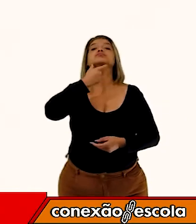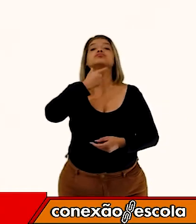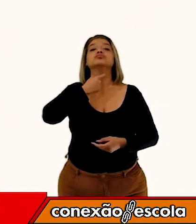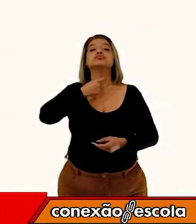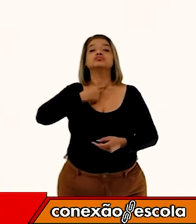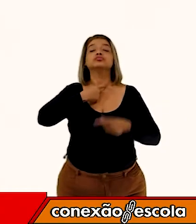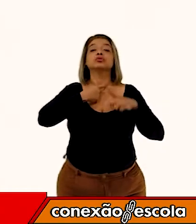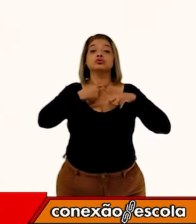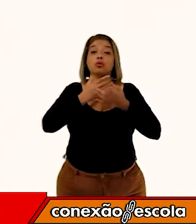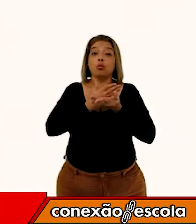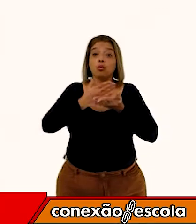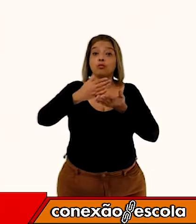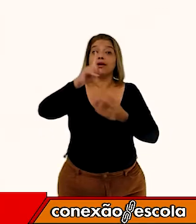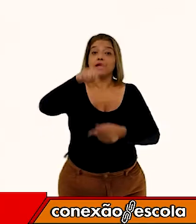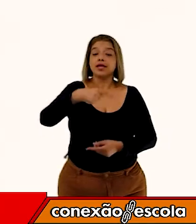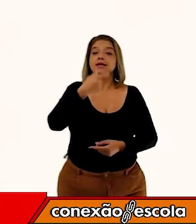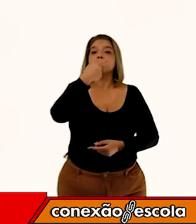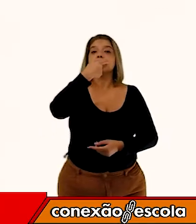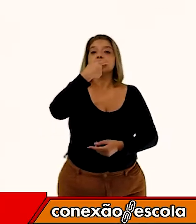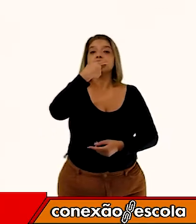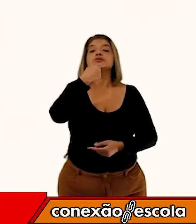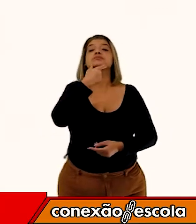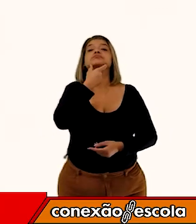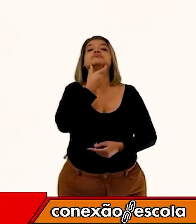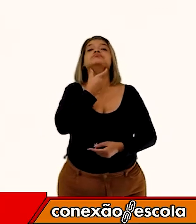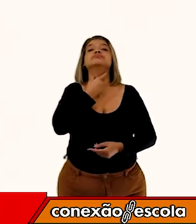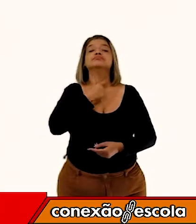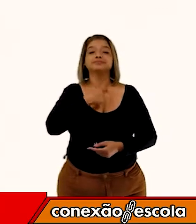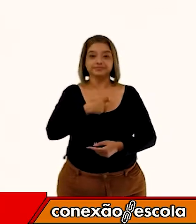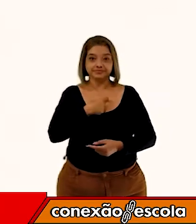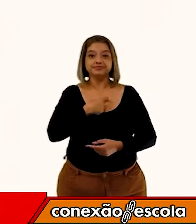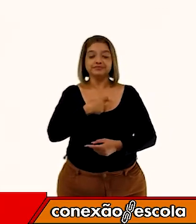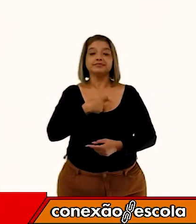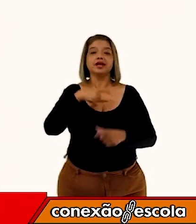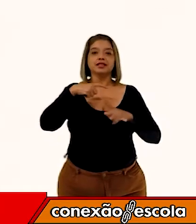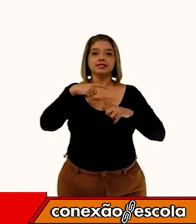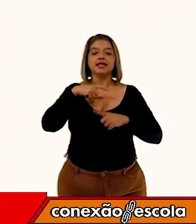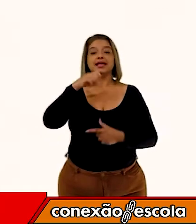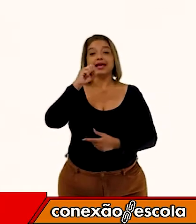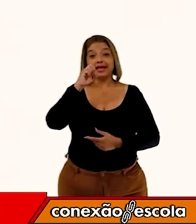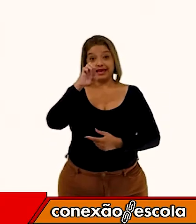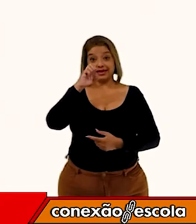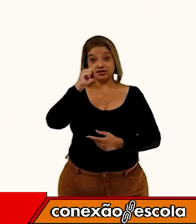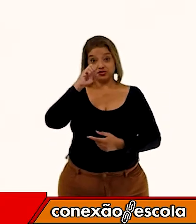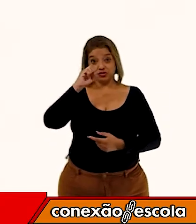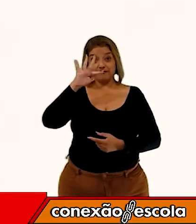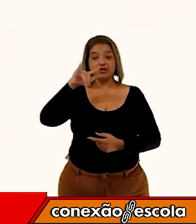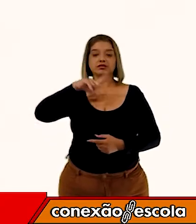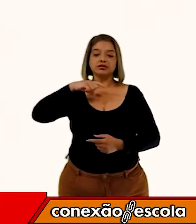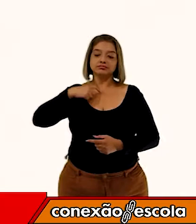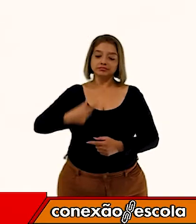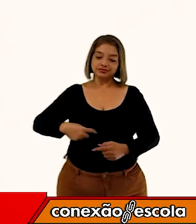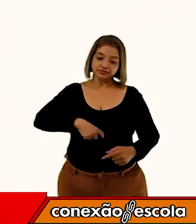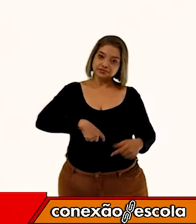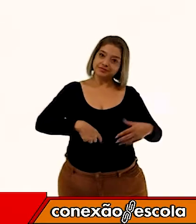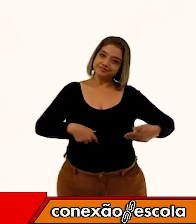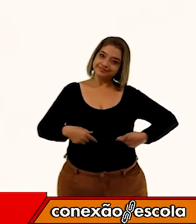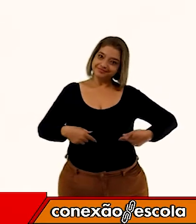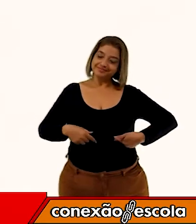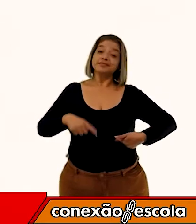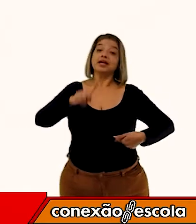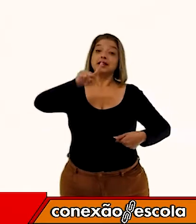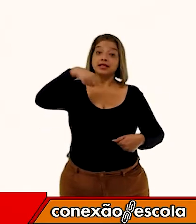vai da boca, passa pela faringe, esôfago e estômago, chegando ao